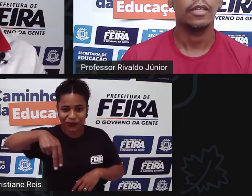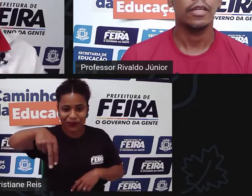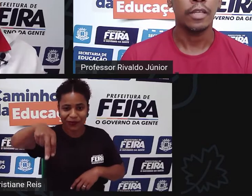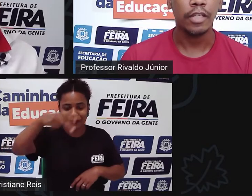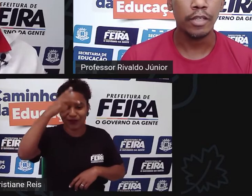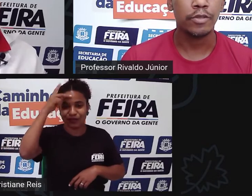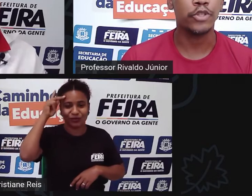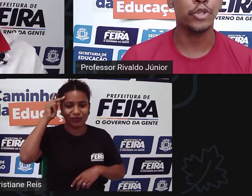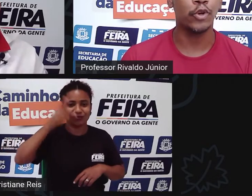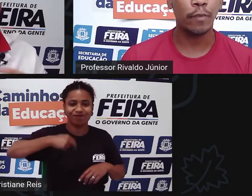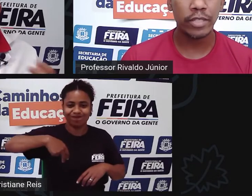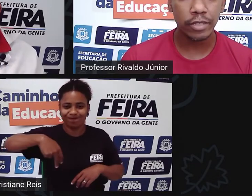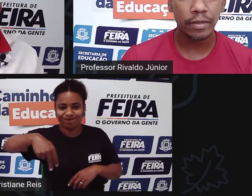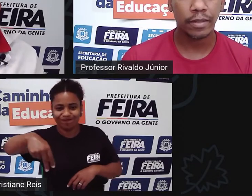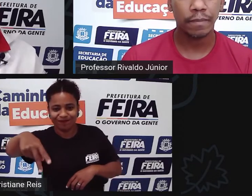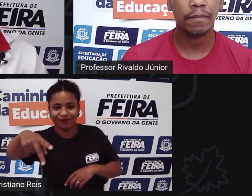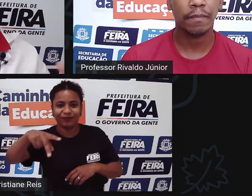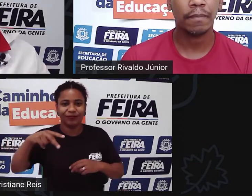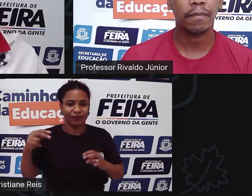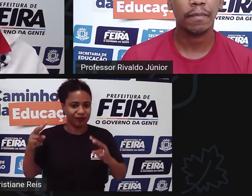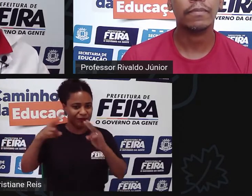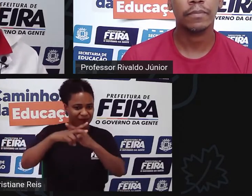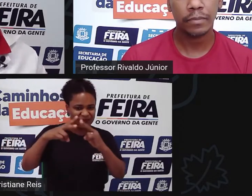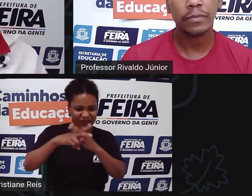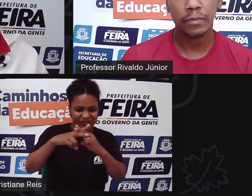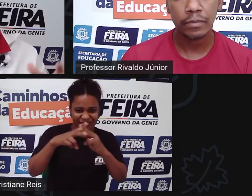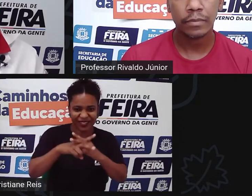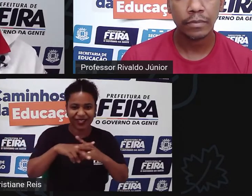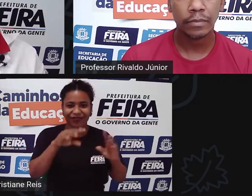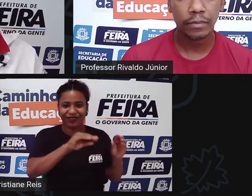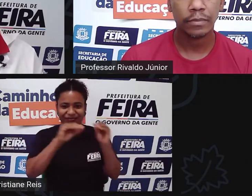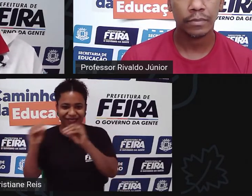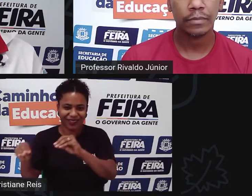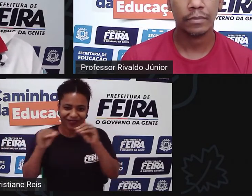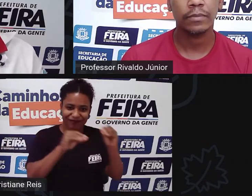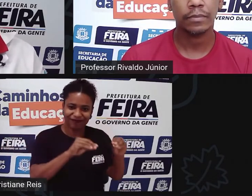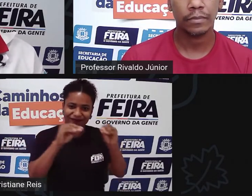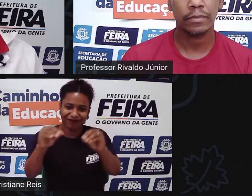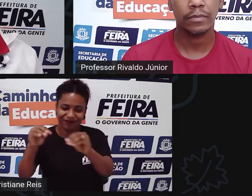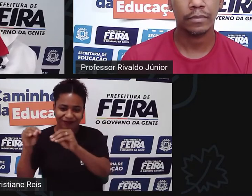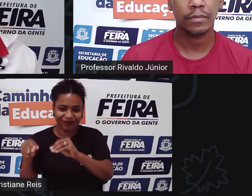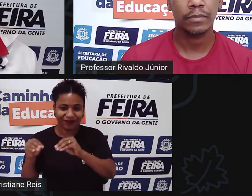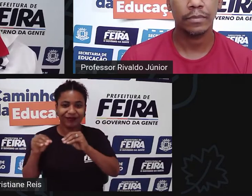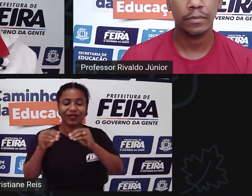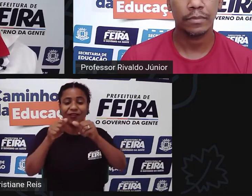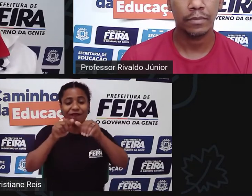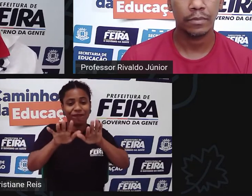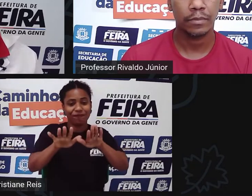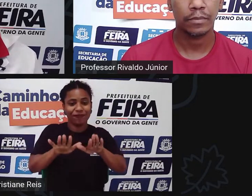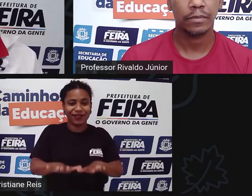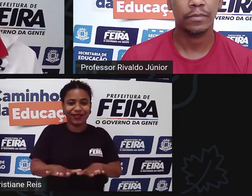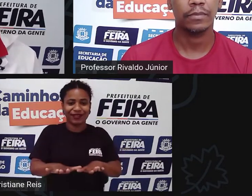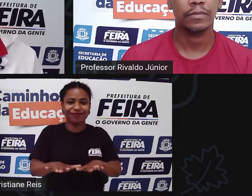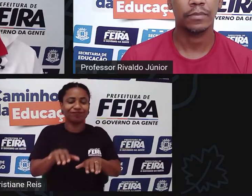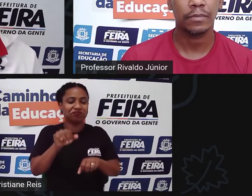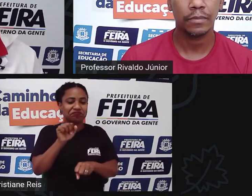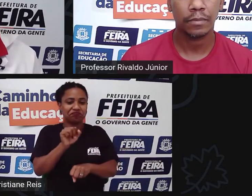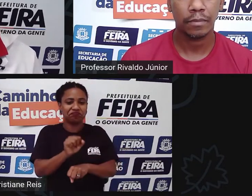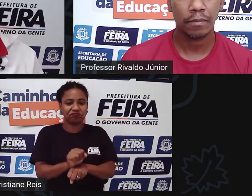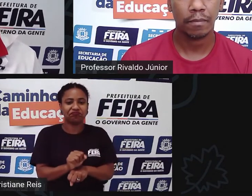lutava e migrava entre regiões e começa a se estabelecer num território. Muito bem.